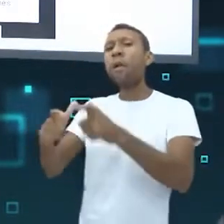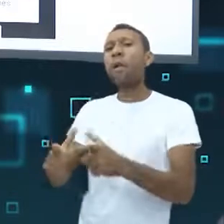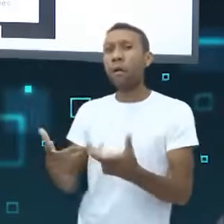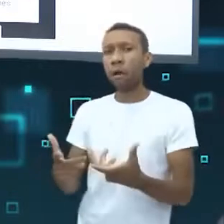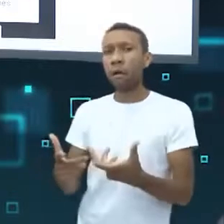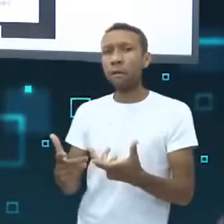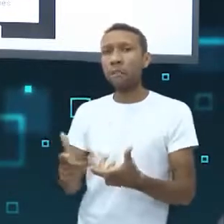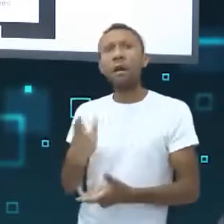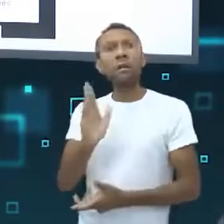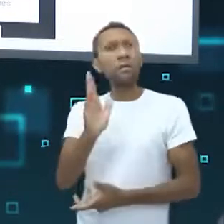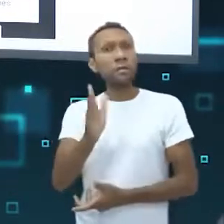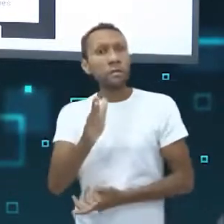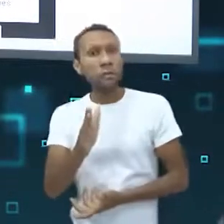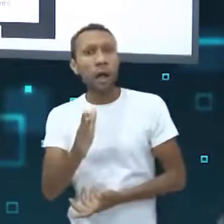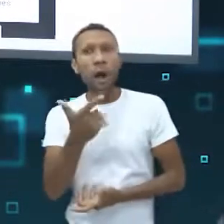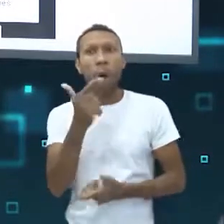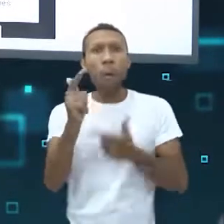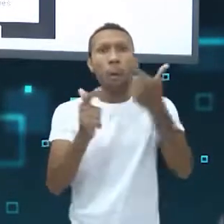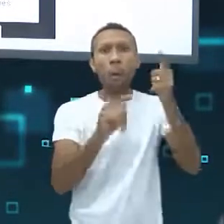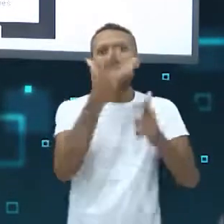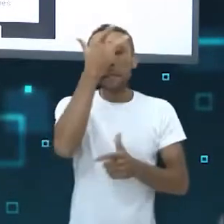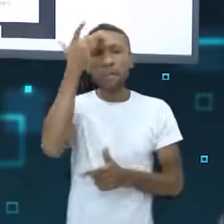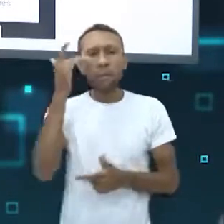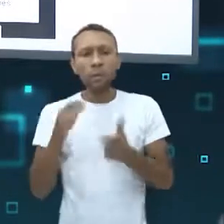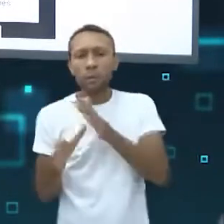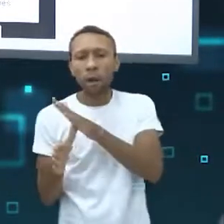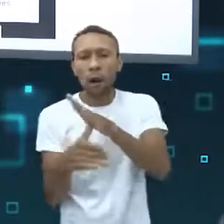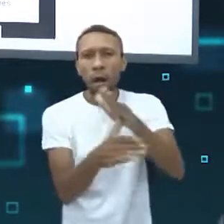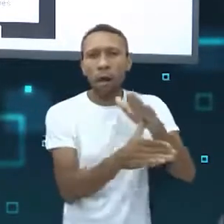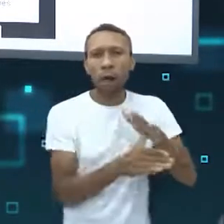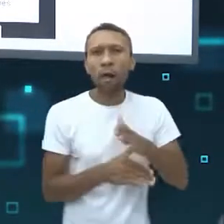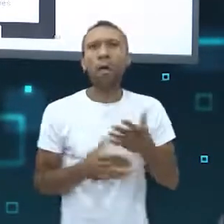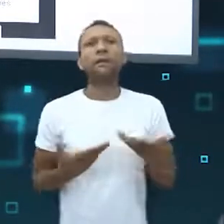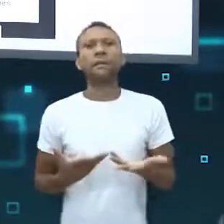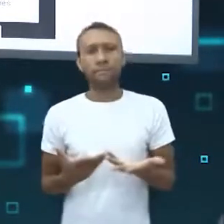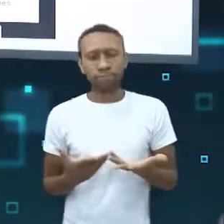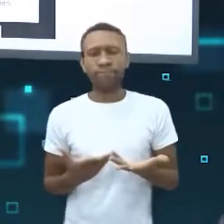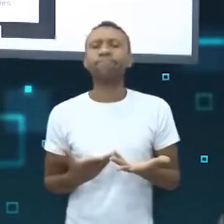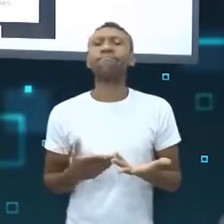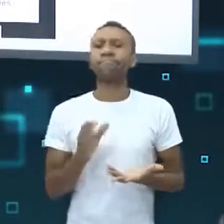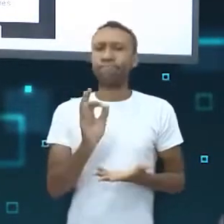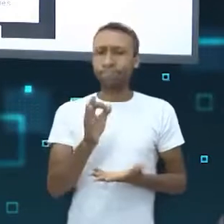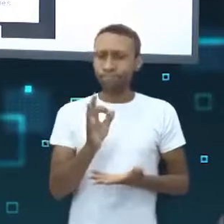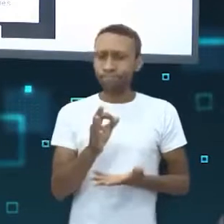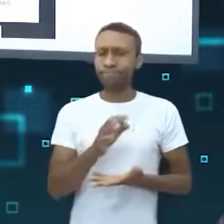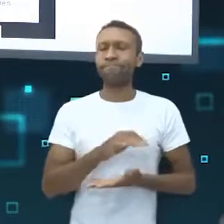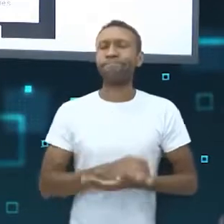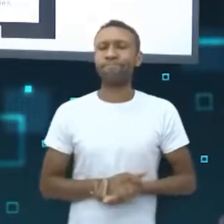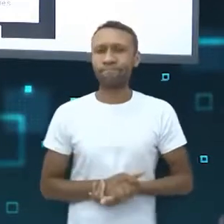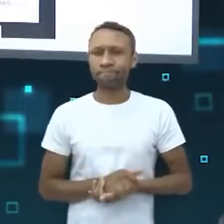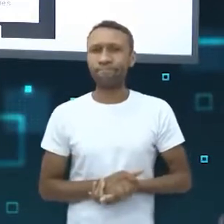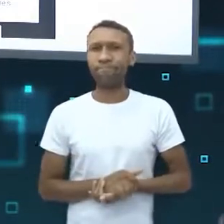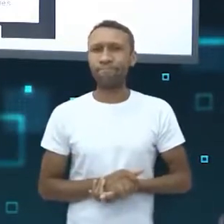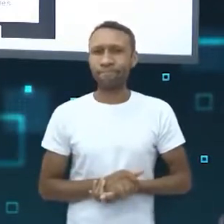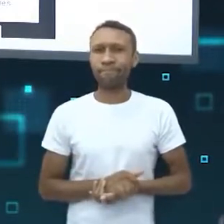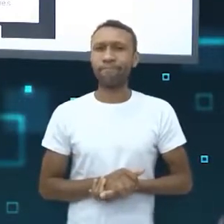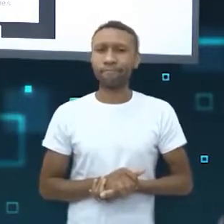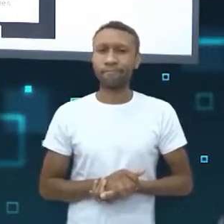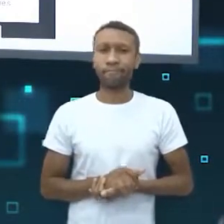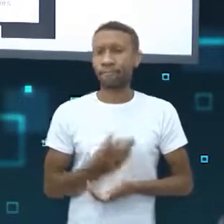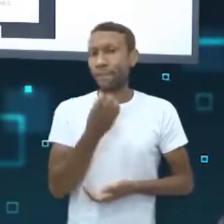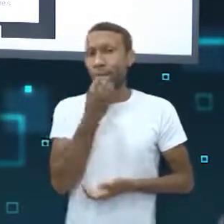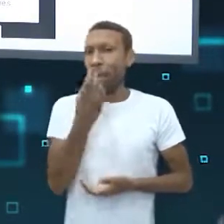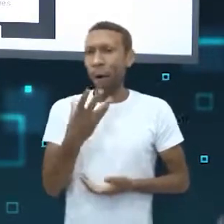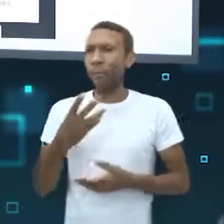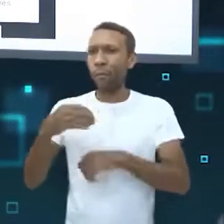aconteceram casos de sequestradores planejarem seus atos por meio de informações coletadas pelas redes sociais? Não seria